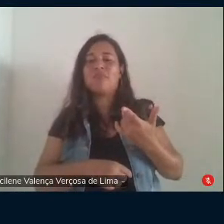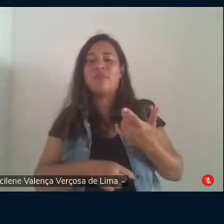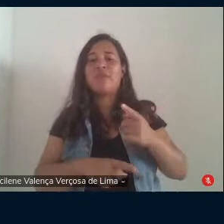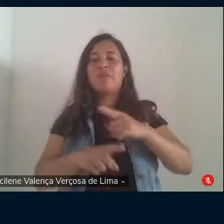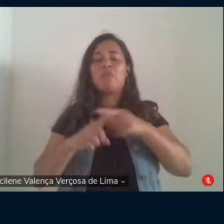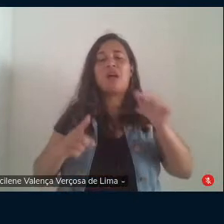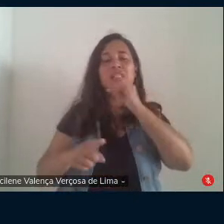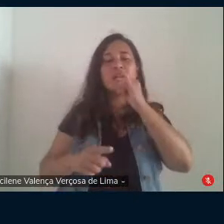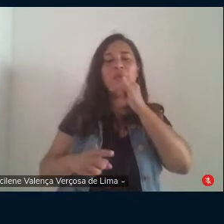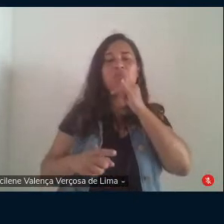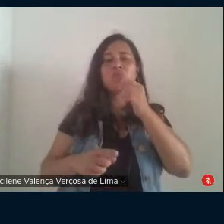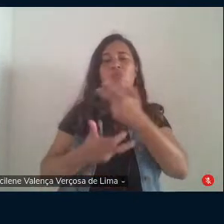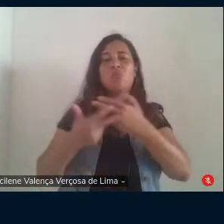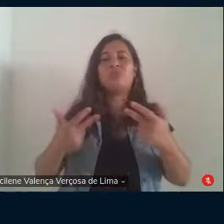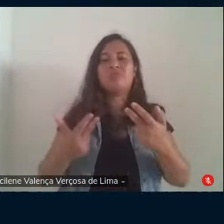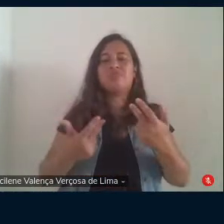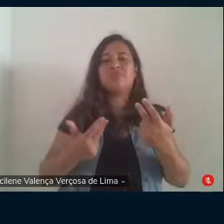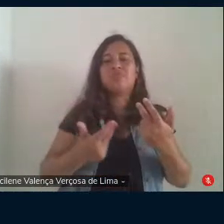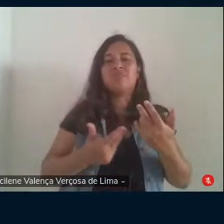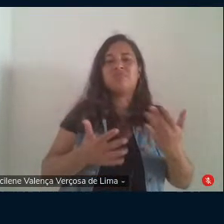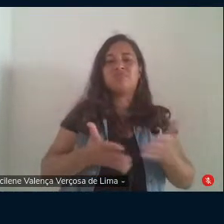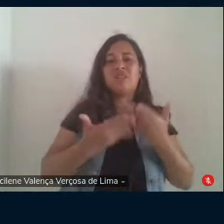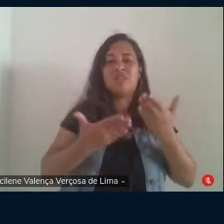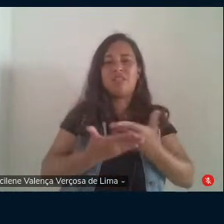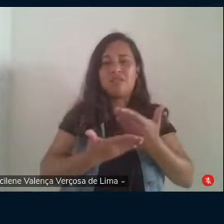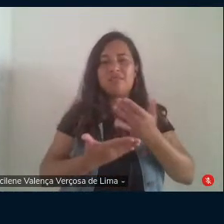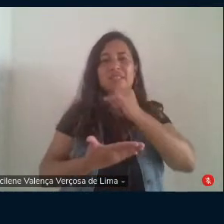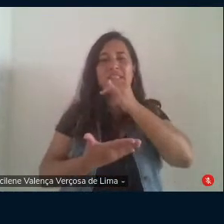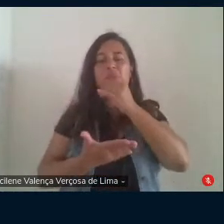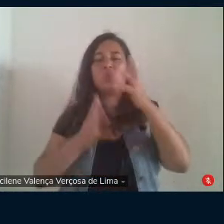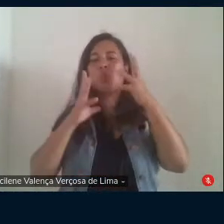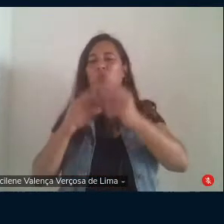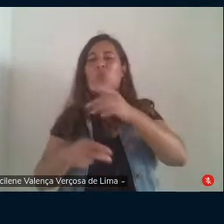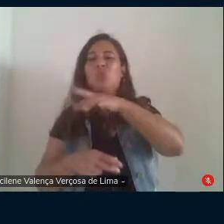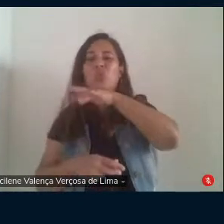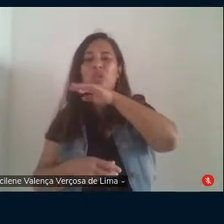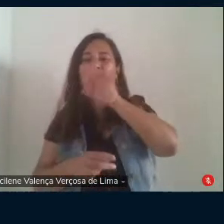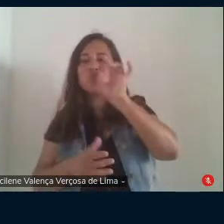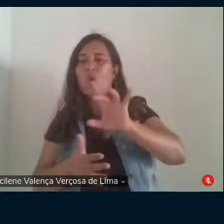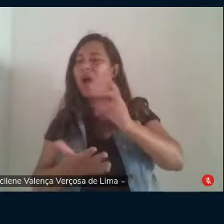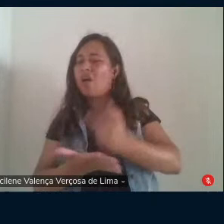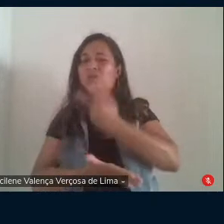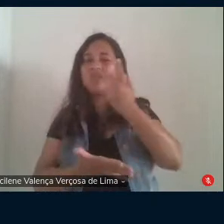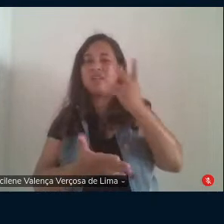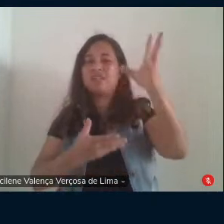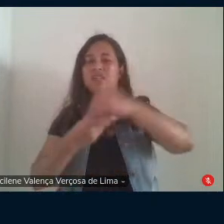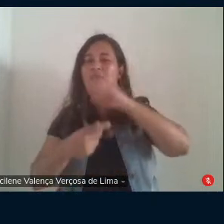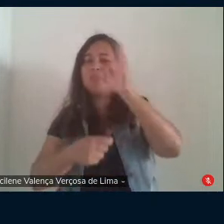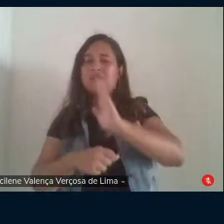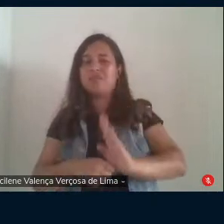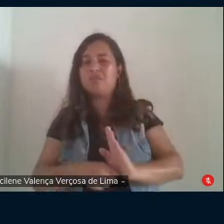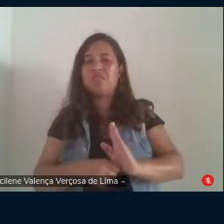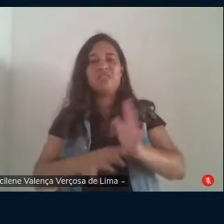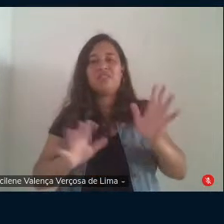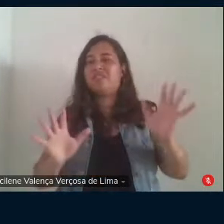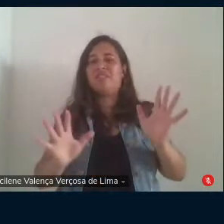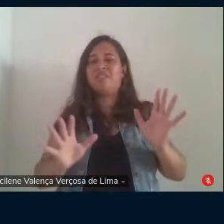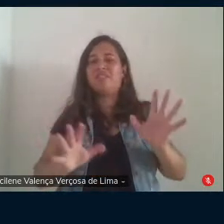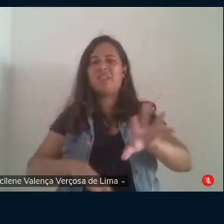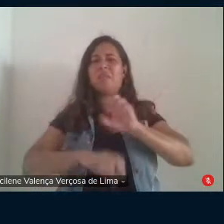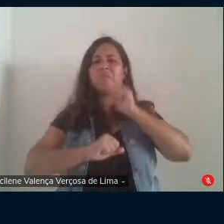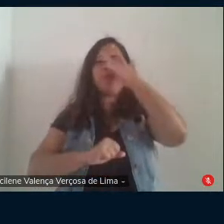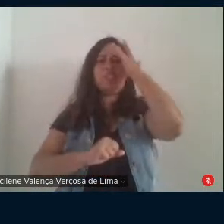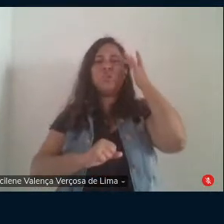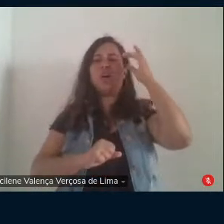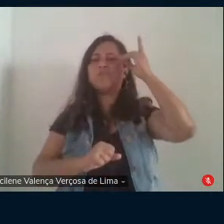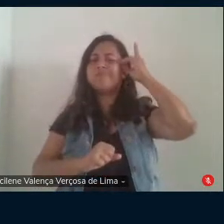tão impregnado dos brasileiros, que decidiu que tudo de ruim só acontece no Brasil, não colou na persona Dilma. Se o Brasil